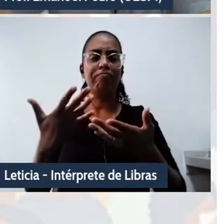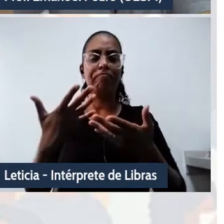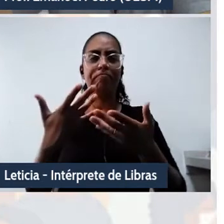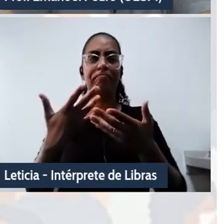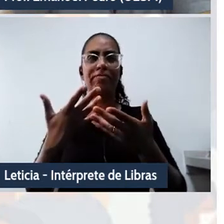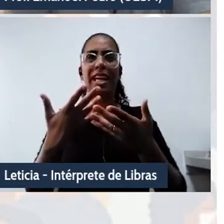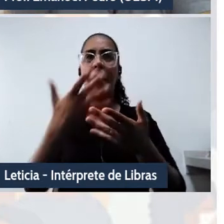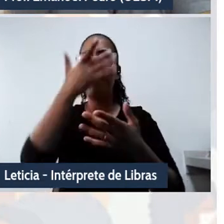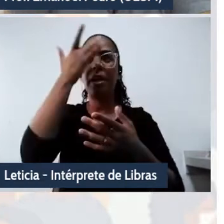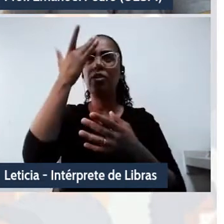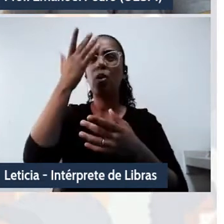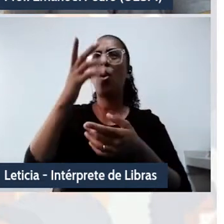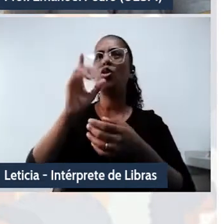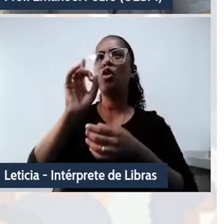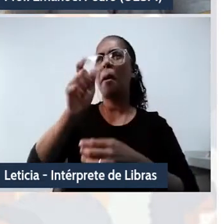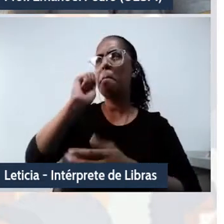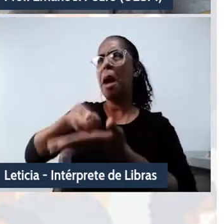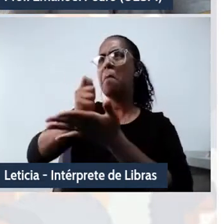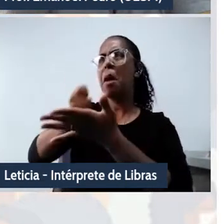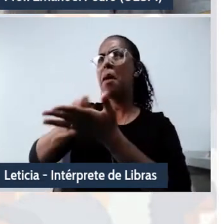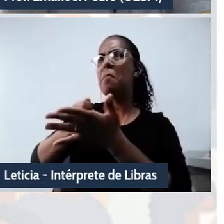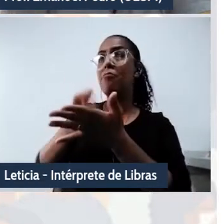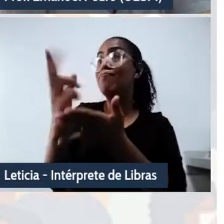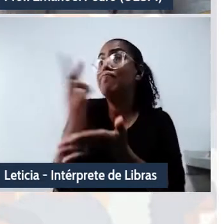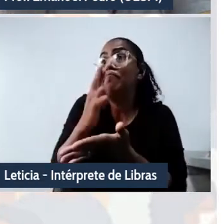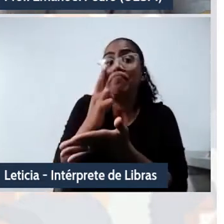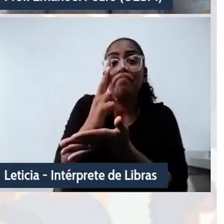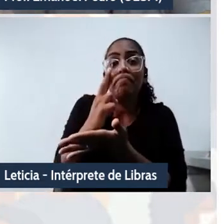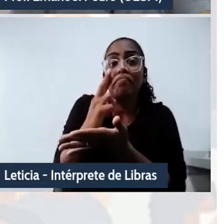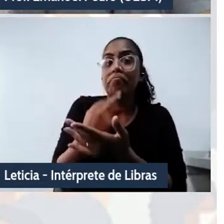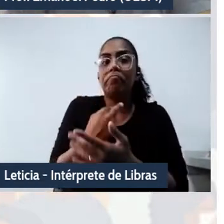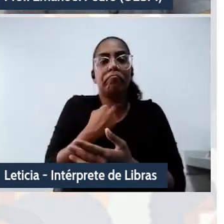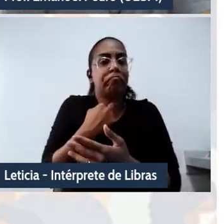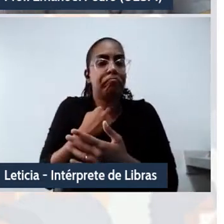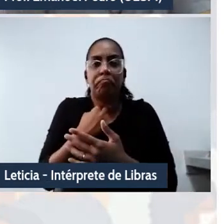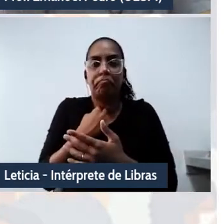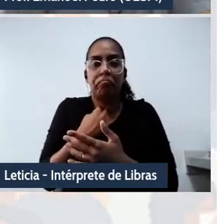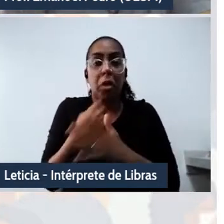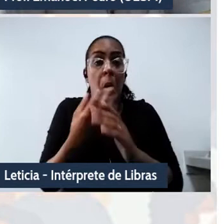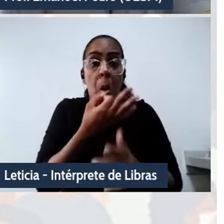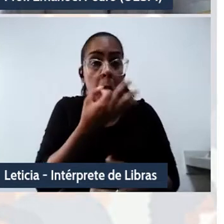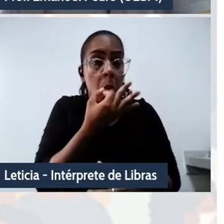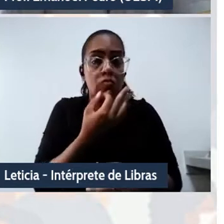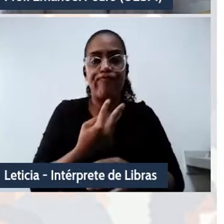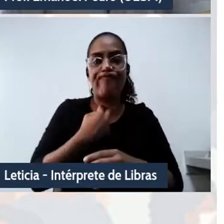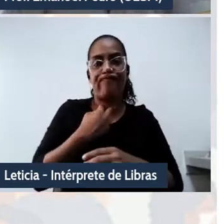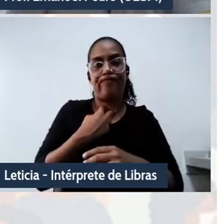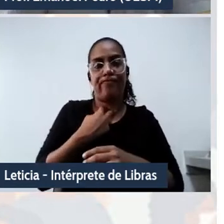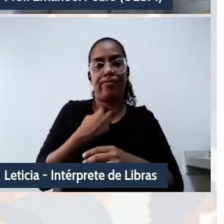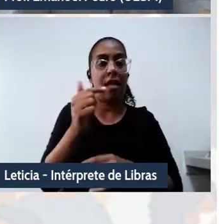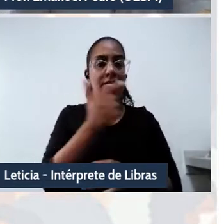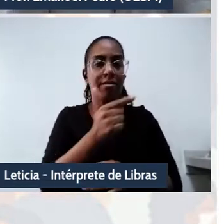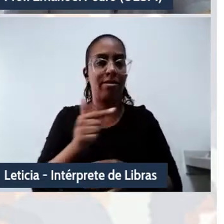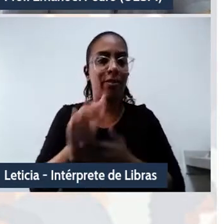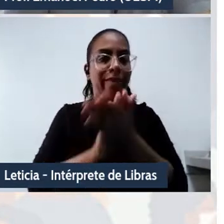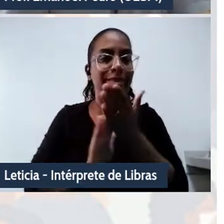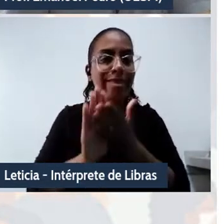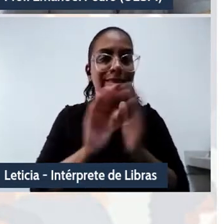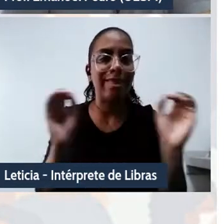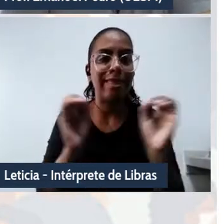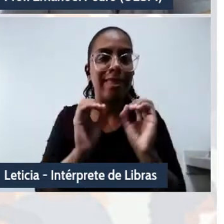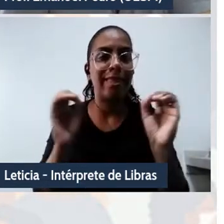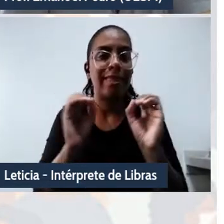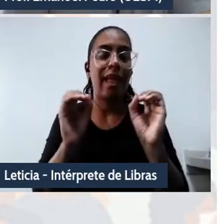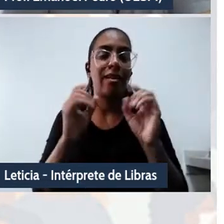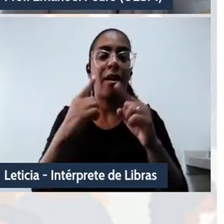ambientes que não há direito de resposta ou em que a monoglossia, a univemoralidade da liberdade de ação, a espera